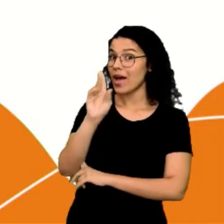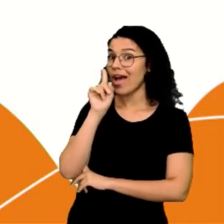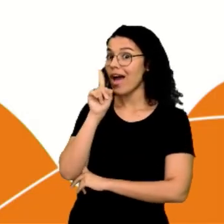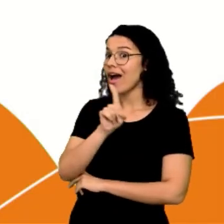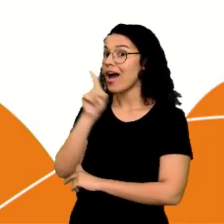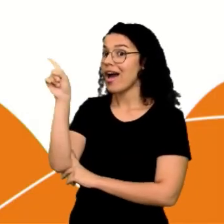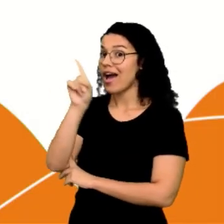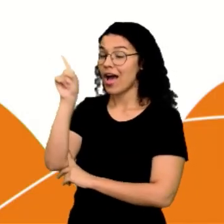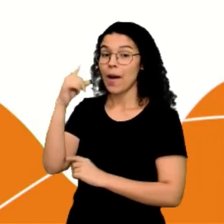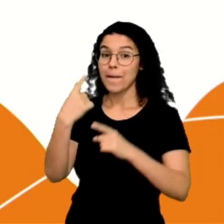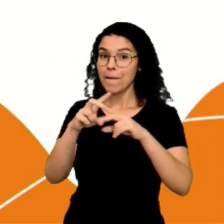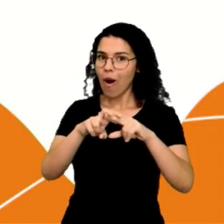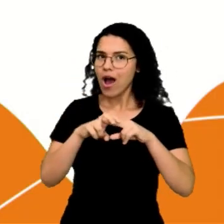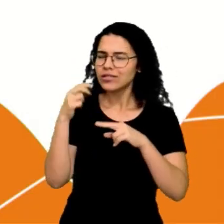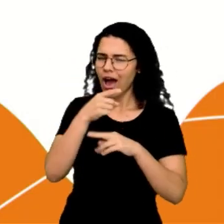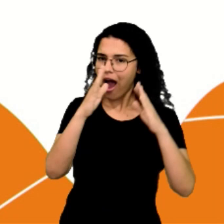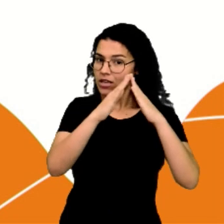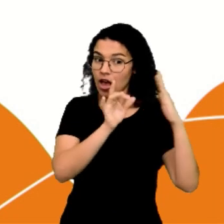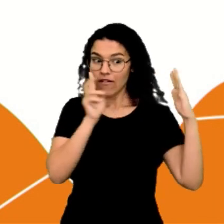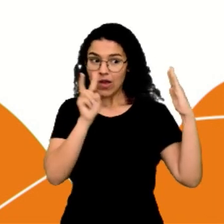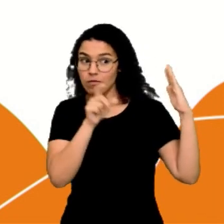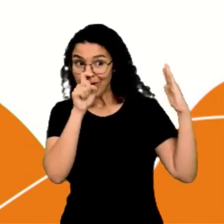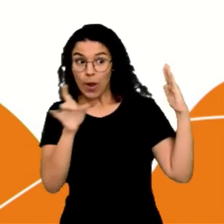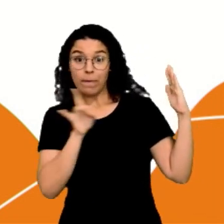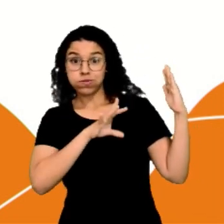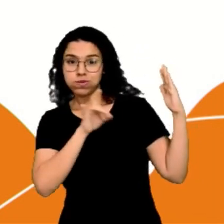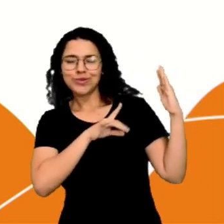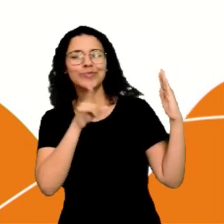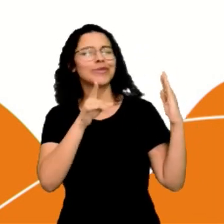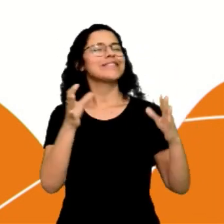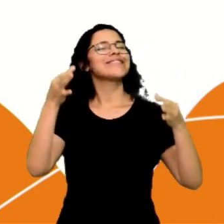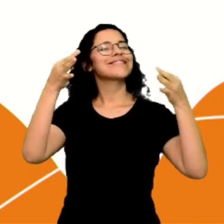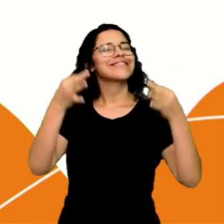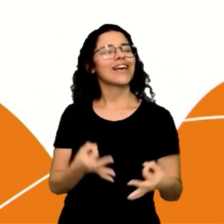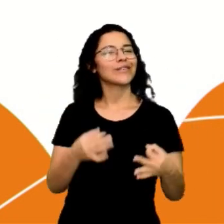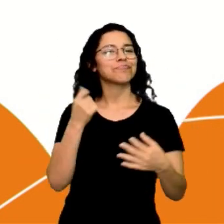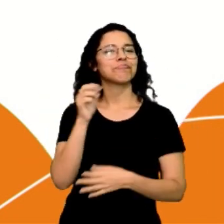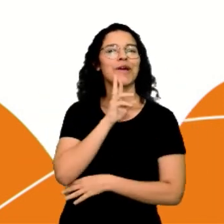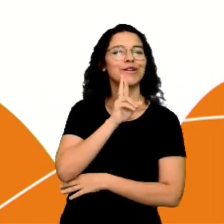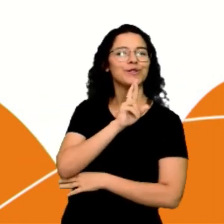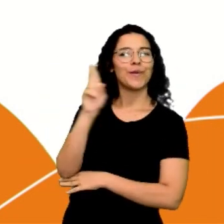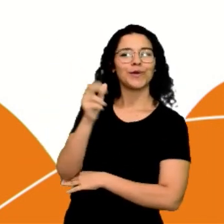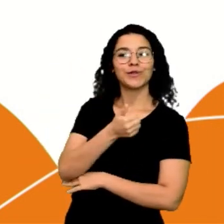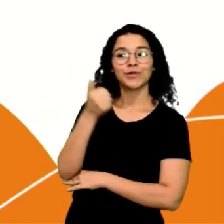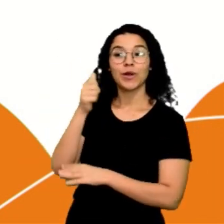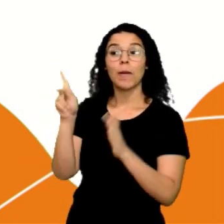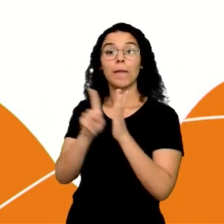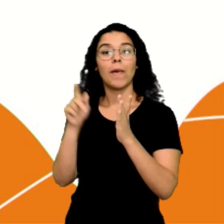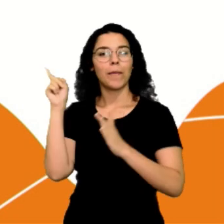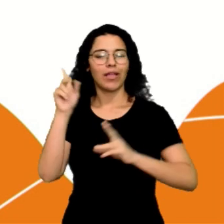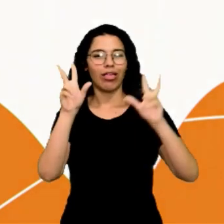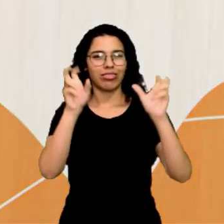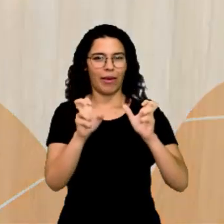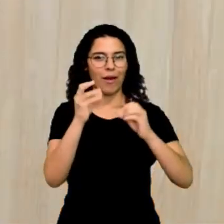em pé desabou, porque teve medo da bruxa, você acertou a nossa questão de relação entre causa